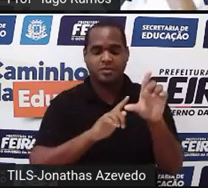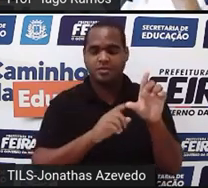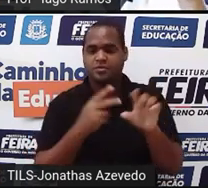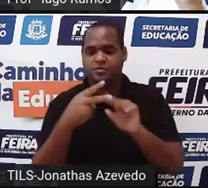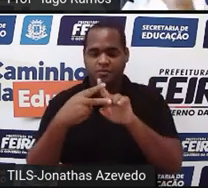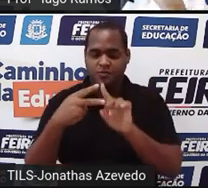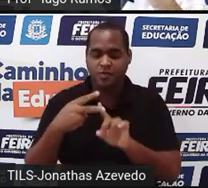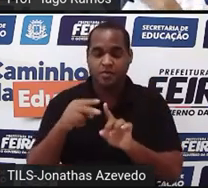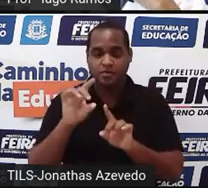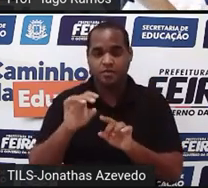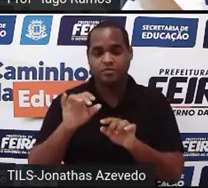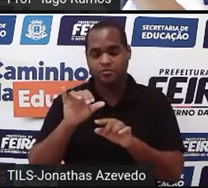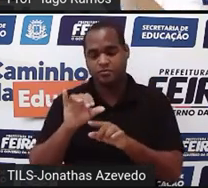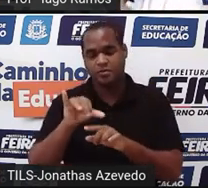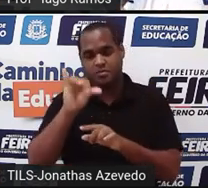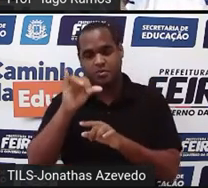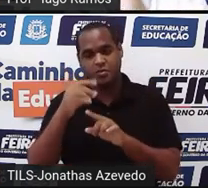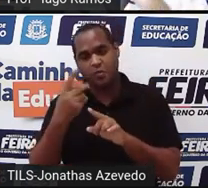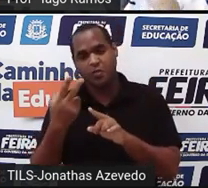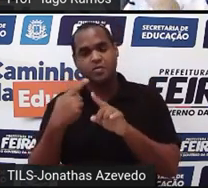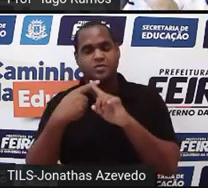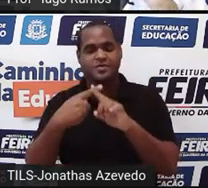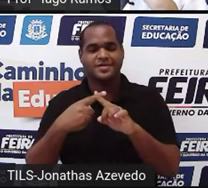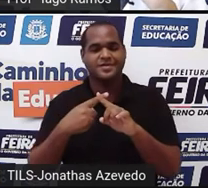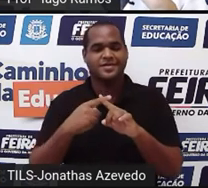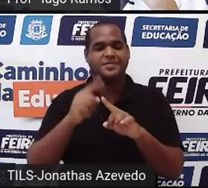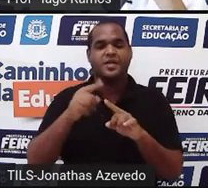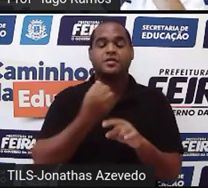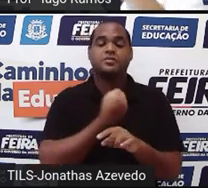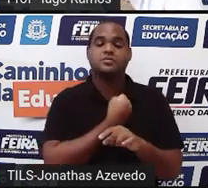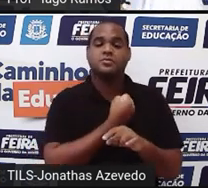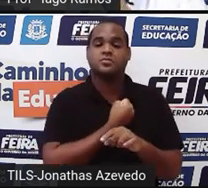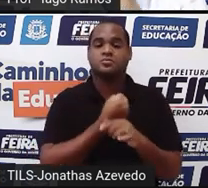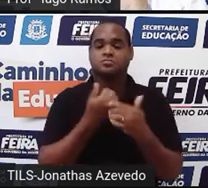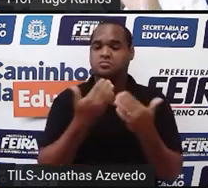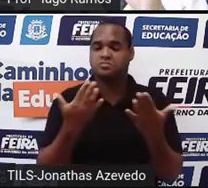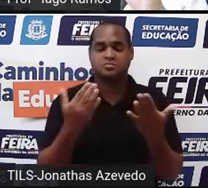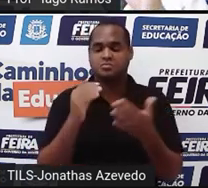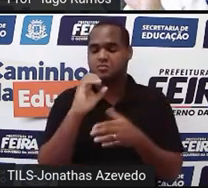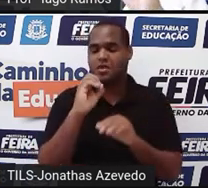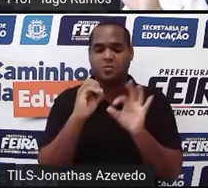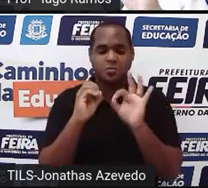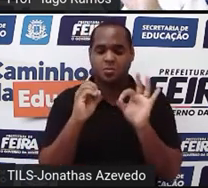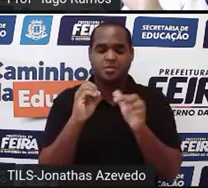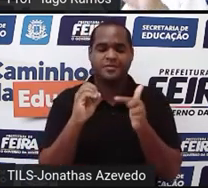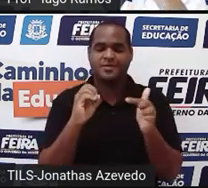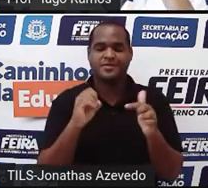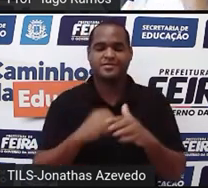né? Tanto x quanto y, mas a parte de número geralmente não não zera, tá?